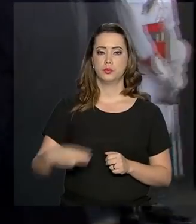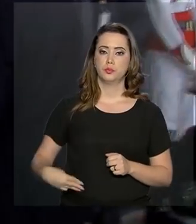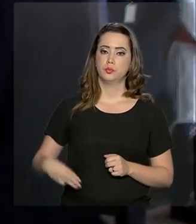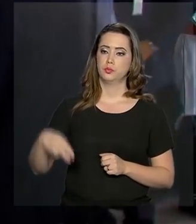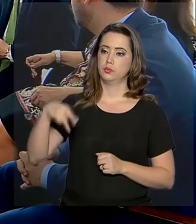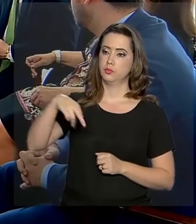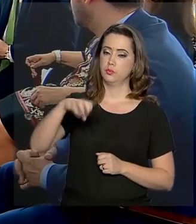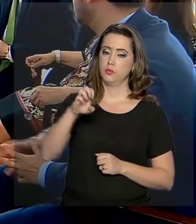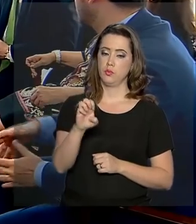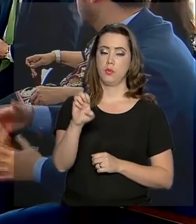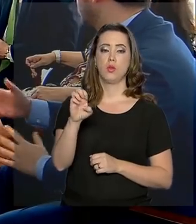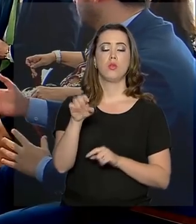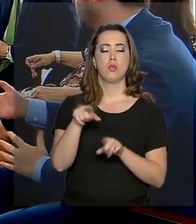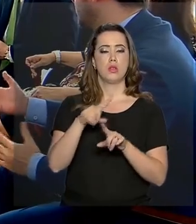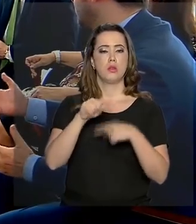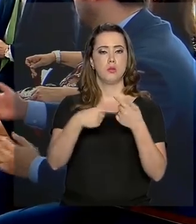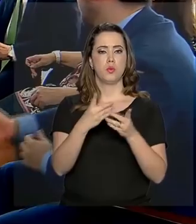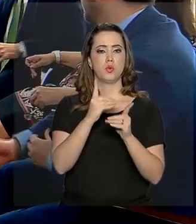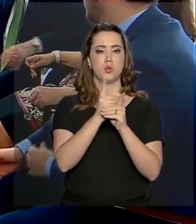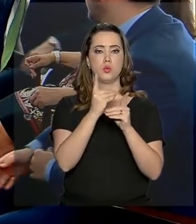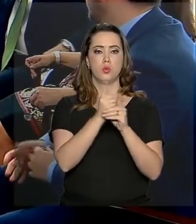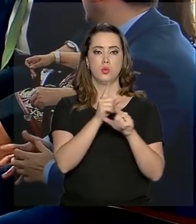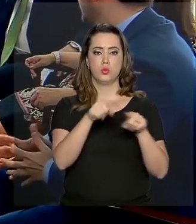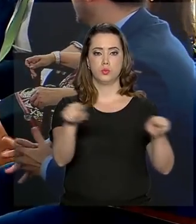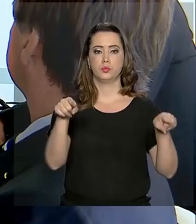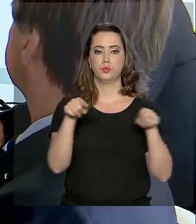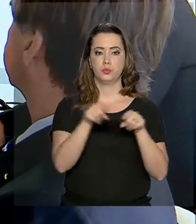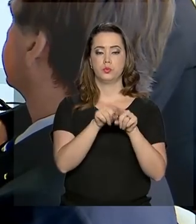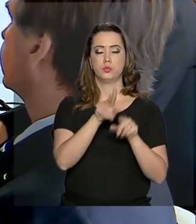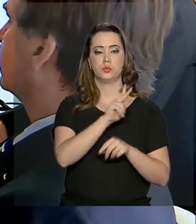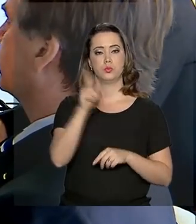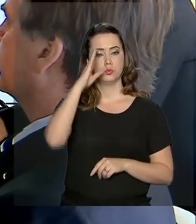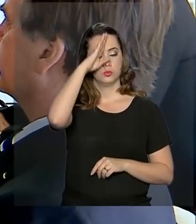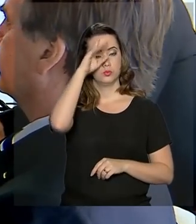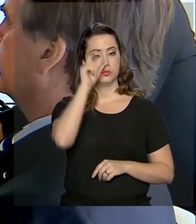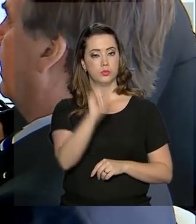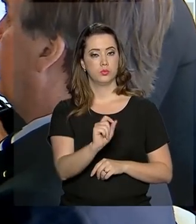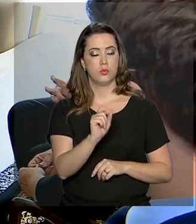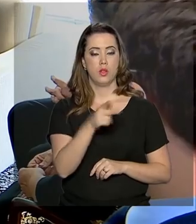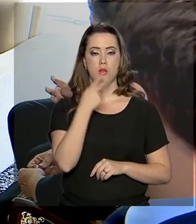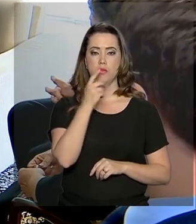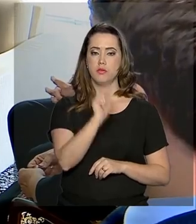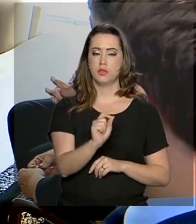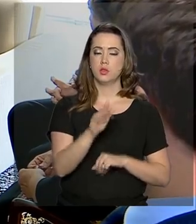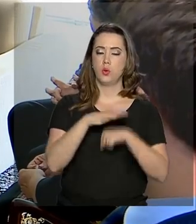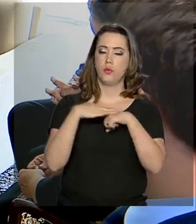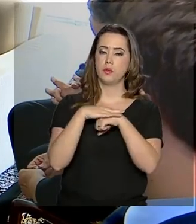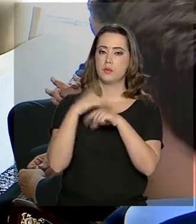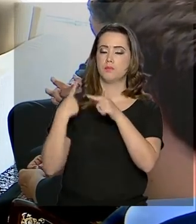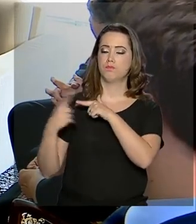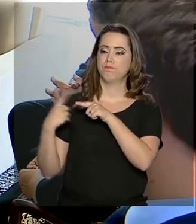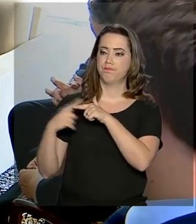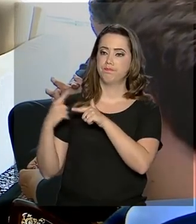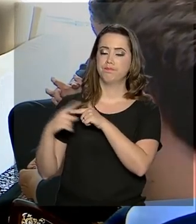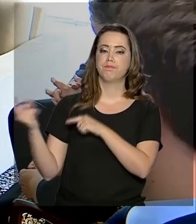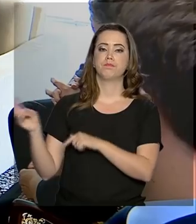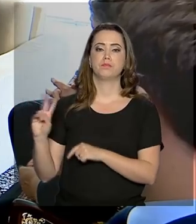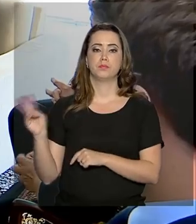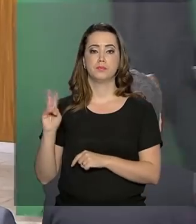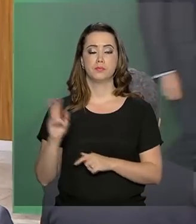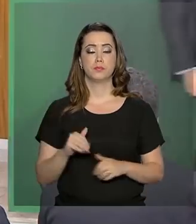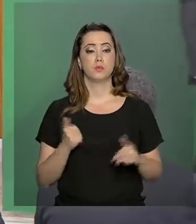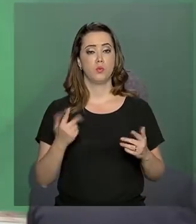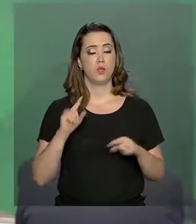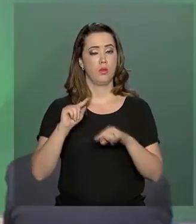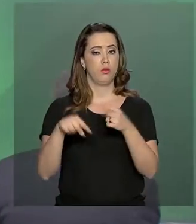Exteriores e seguiu para um encontro no gabinete do presidente Jair Bolsonaro. Eles conversaram sobre a crise enfrentada pela Venezuela.